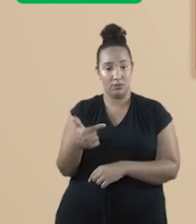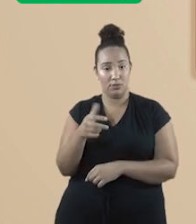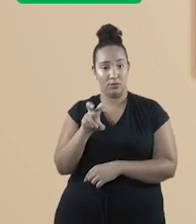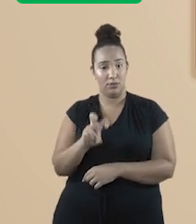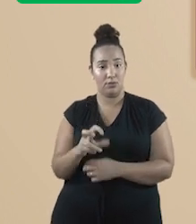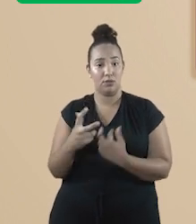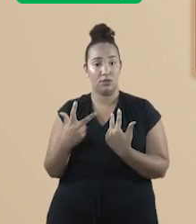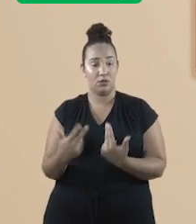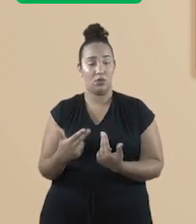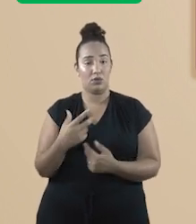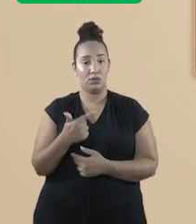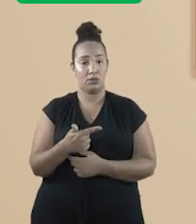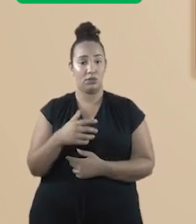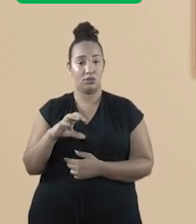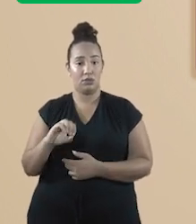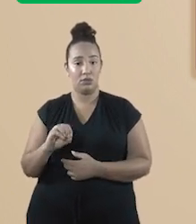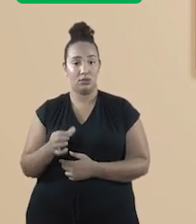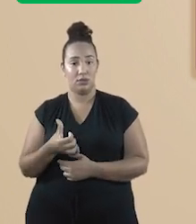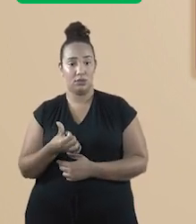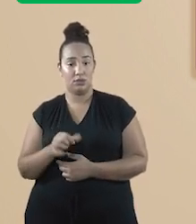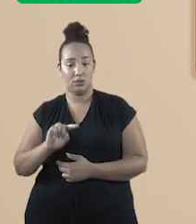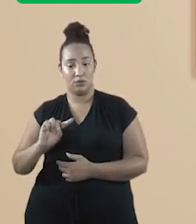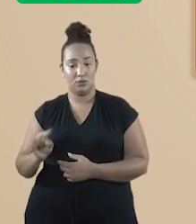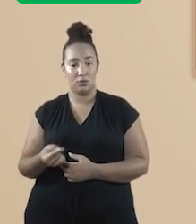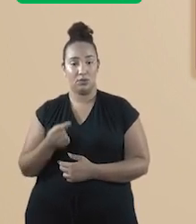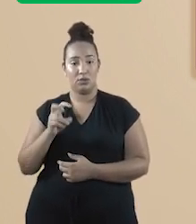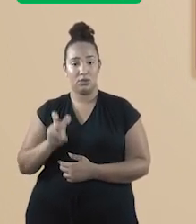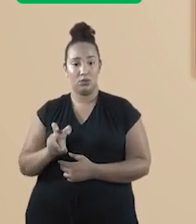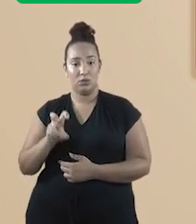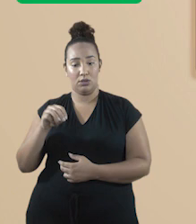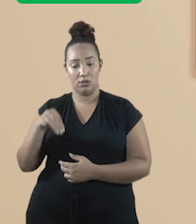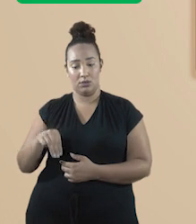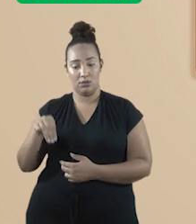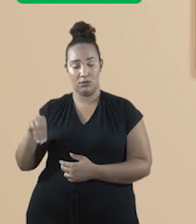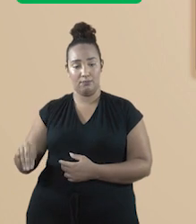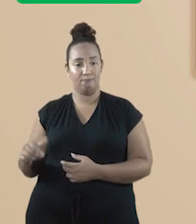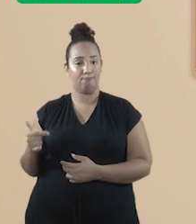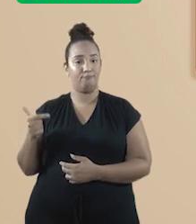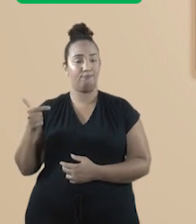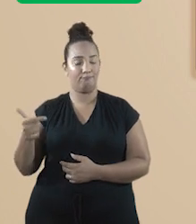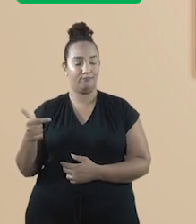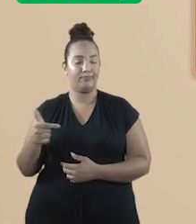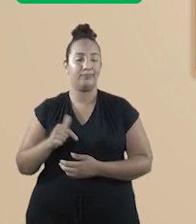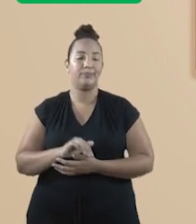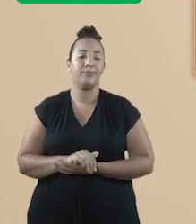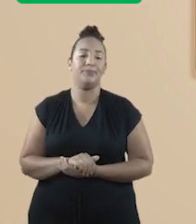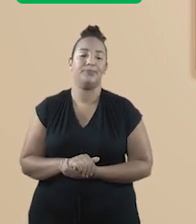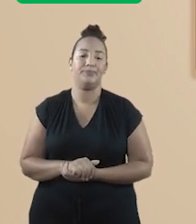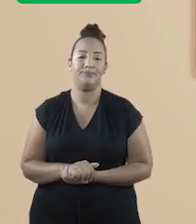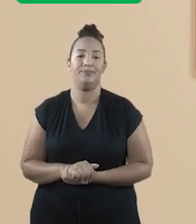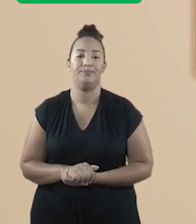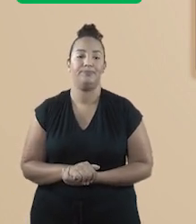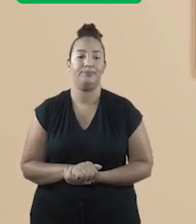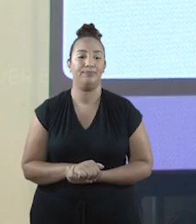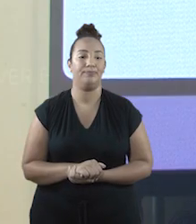aqui A é igual a 706,5 milímetros ao quadrado.